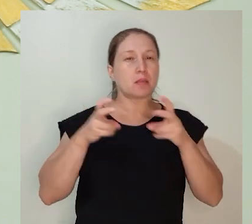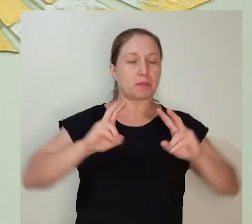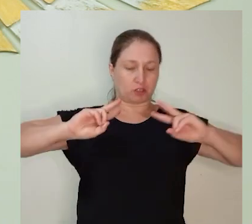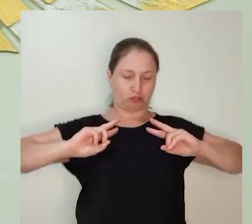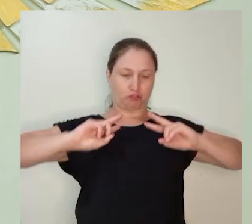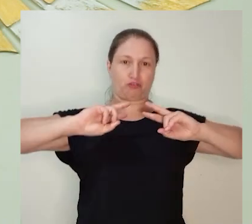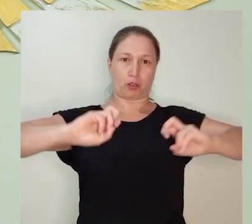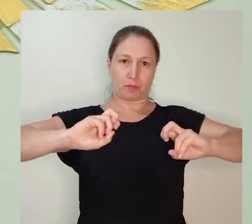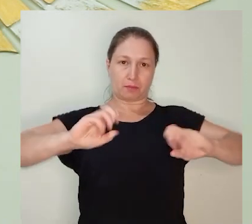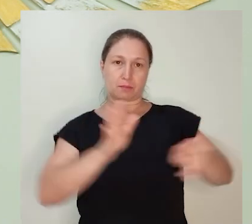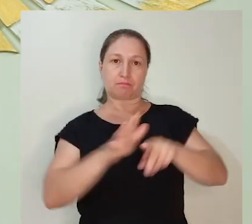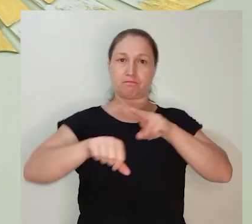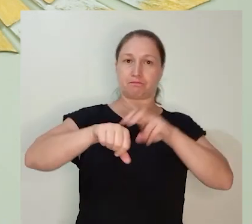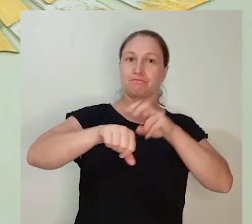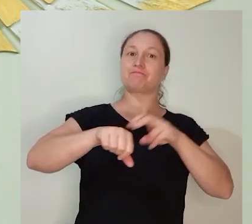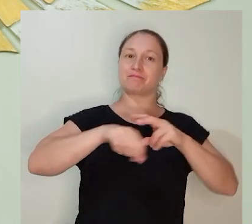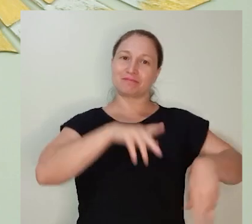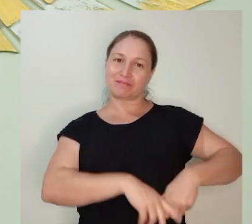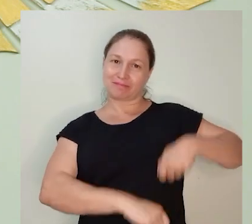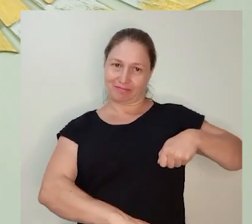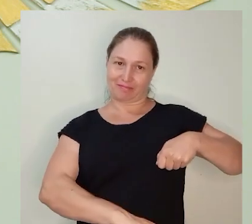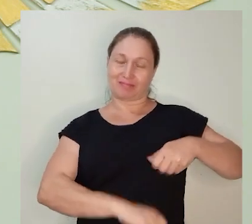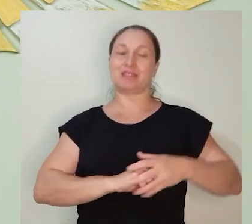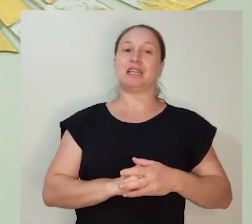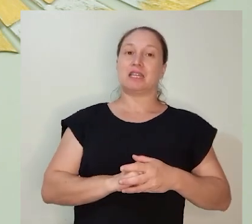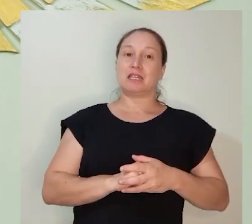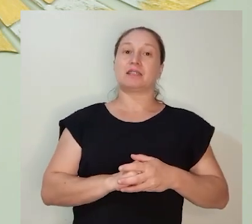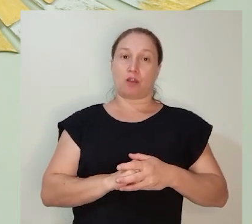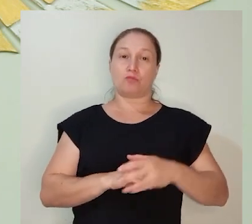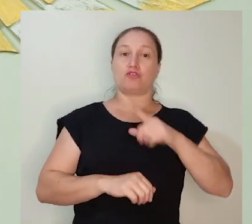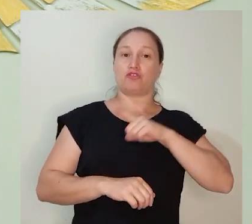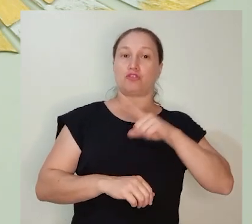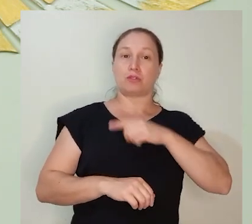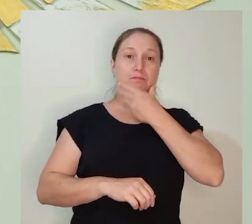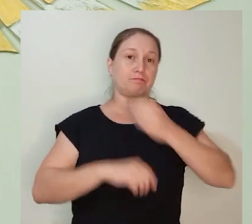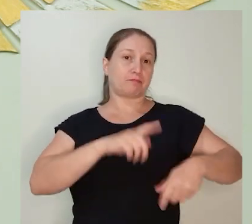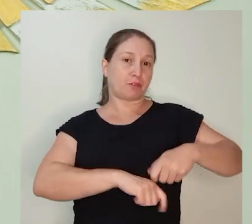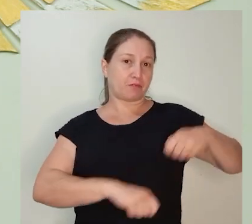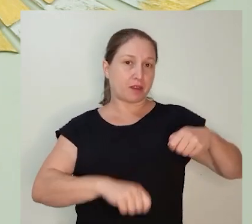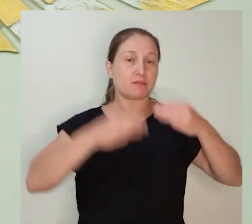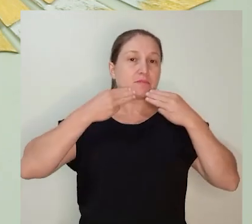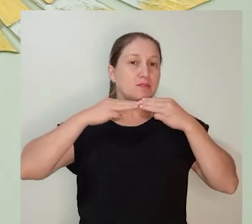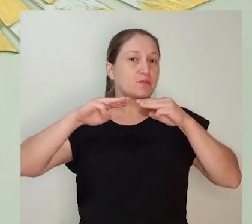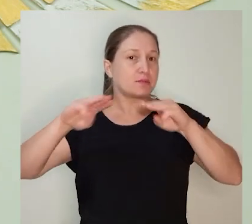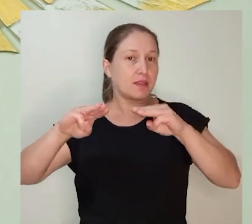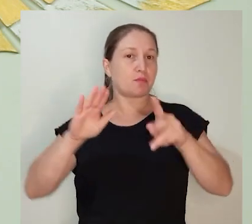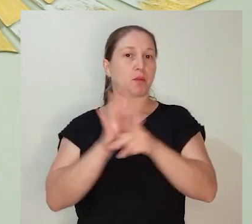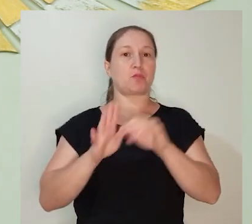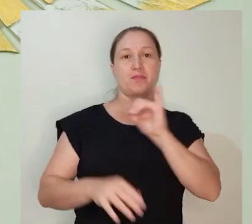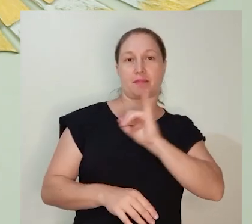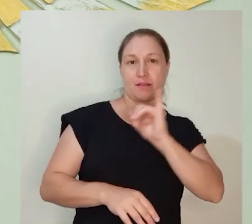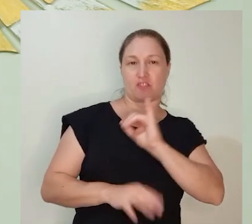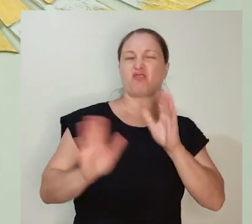chamado para a vida religiosa franciscano Capuchinha, através de Frei Germano Barizão, um missionário italiano,